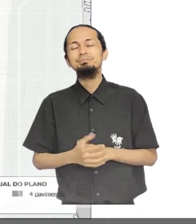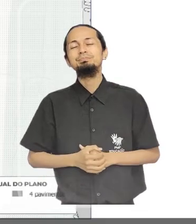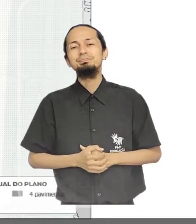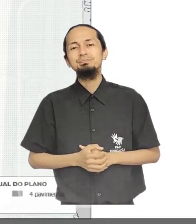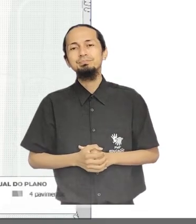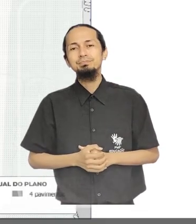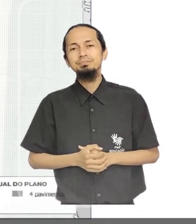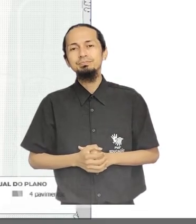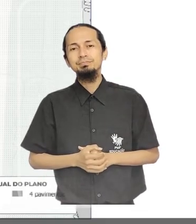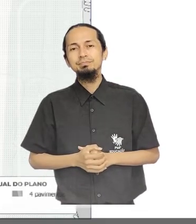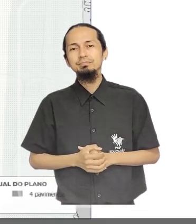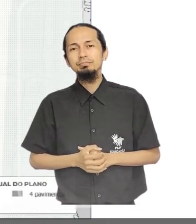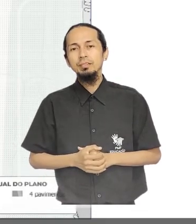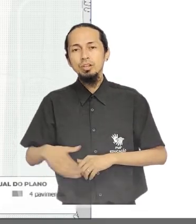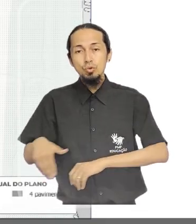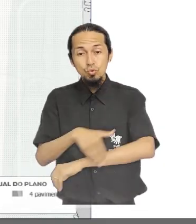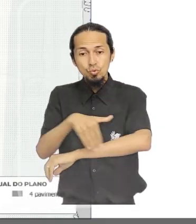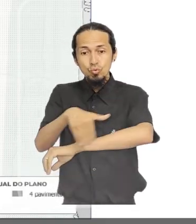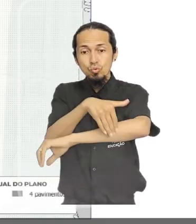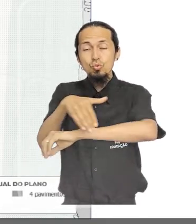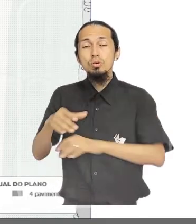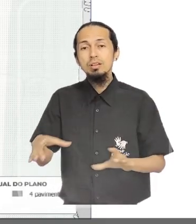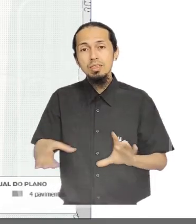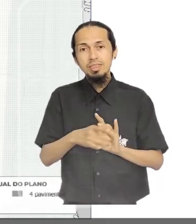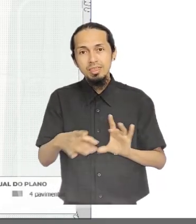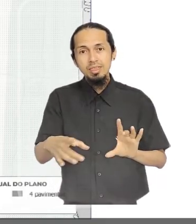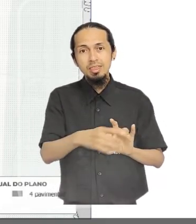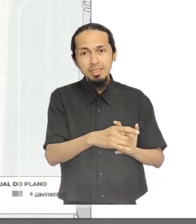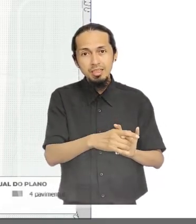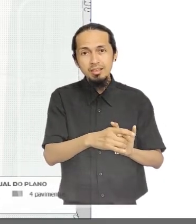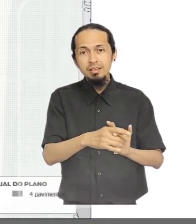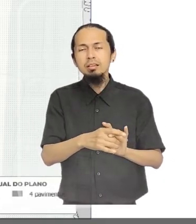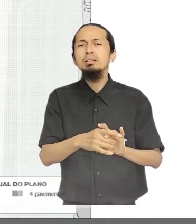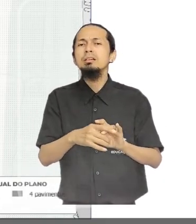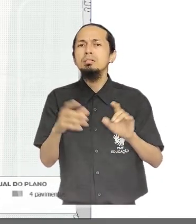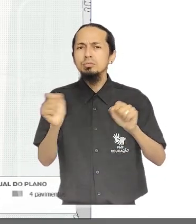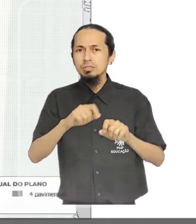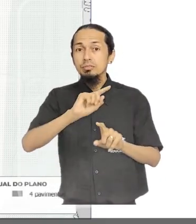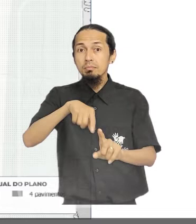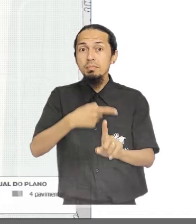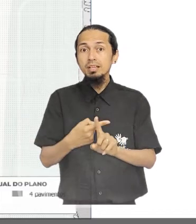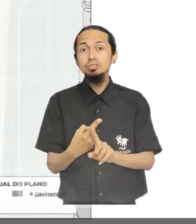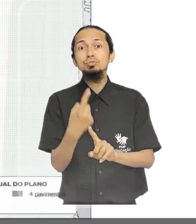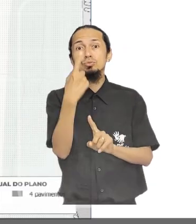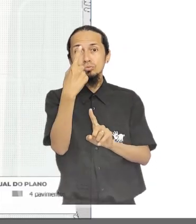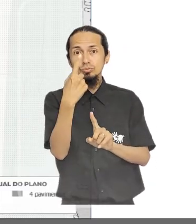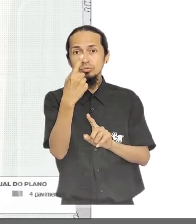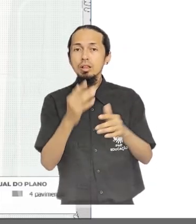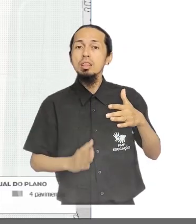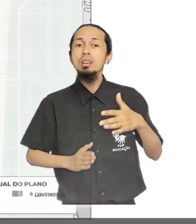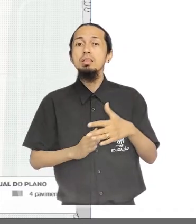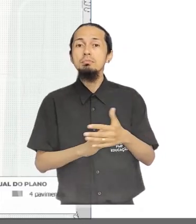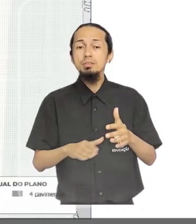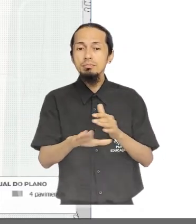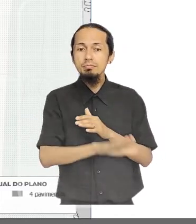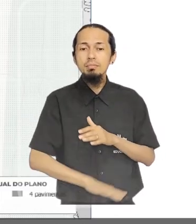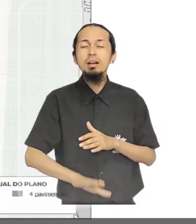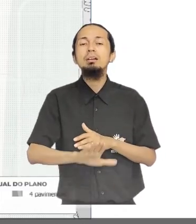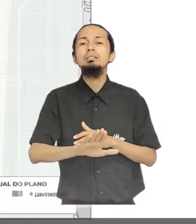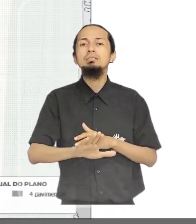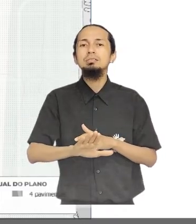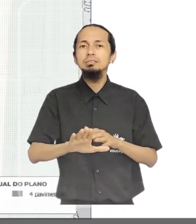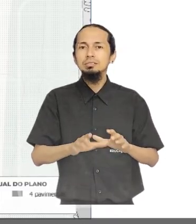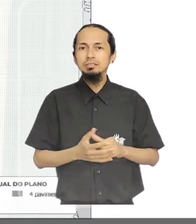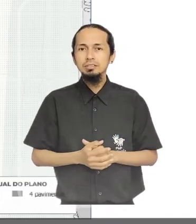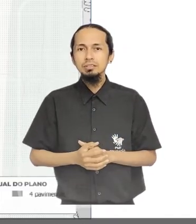pavimentos com os incentivos. Vias integradoras poderão ter acréscimo de mais um pavimento no limite máximo do